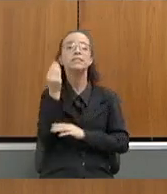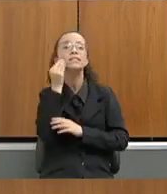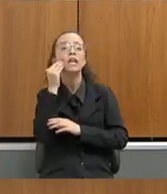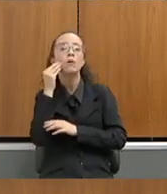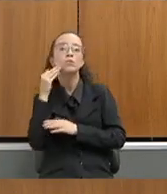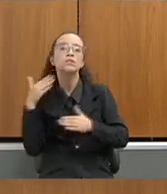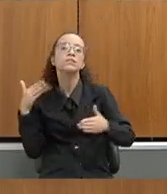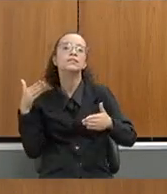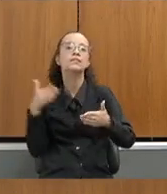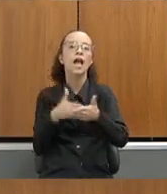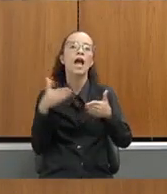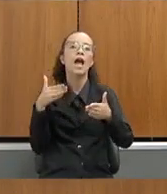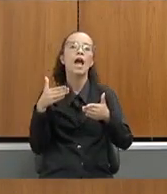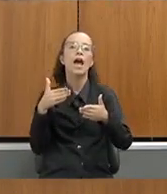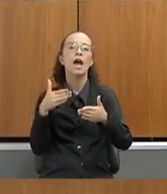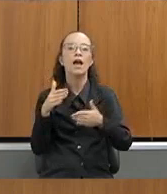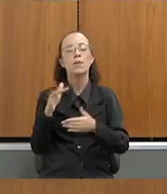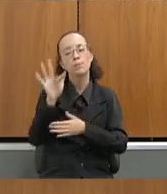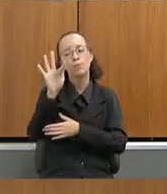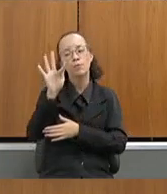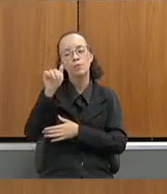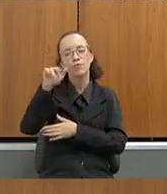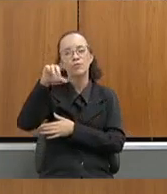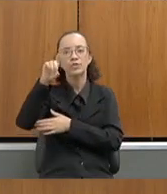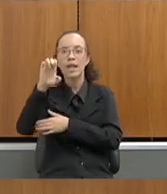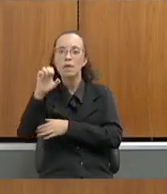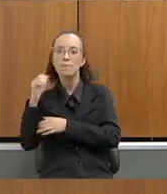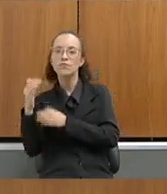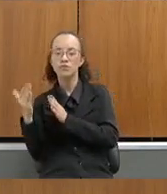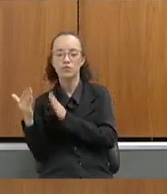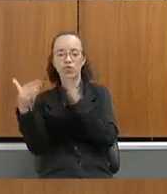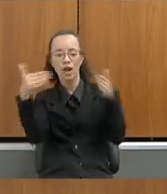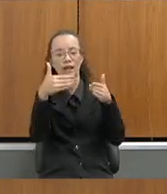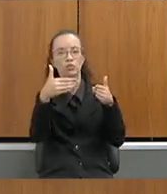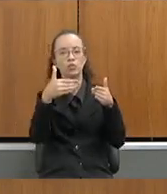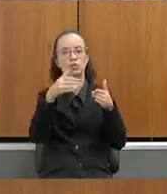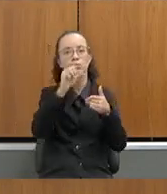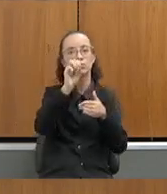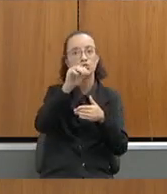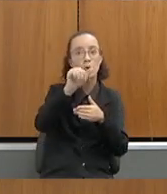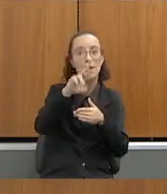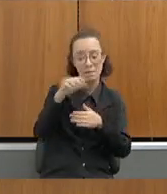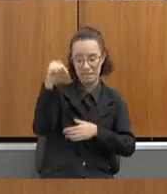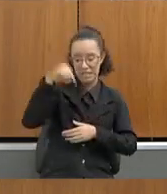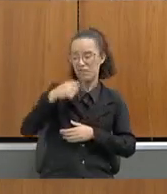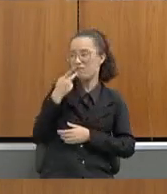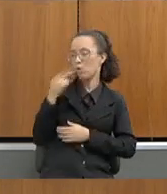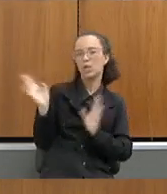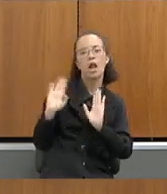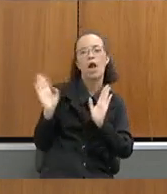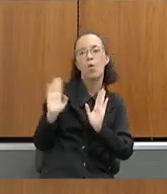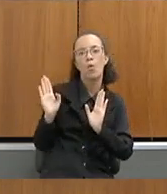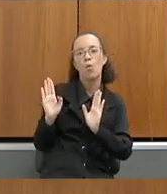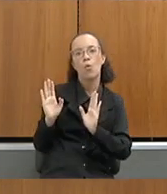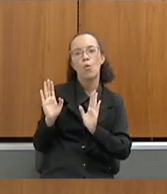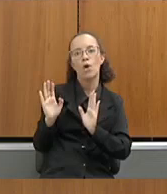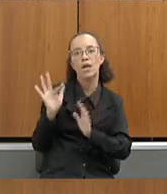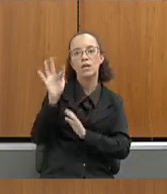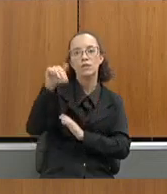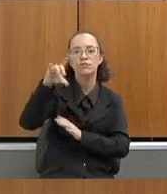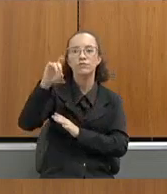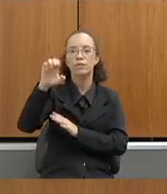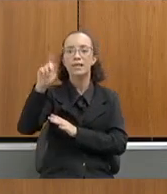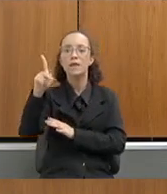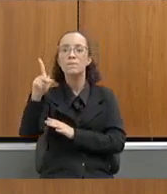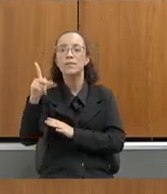recursos do FUNDEB fossem utilizados para o SOMAR. A base do governo aqui disse que não, que o dinheiro do FUNDEB tem que ficar disponível para o